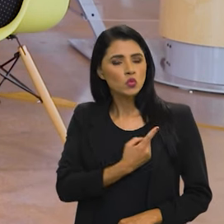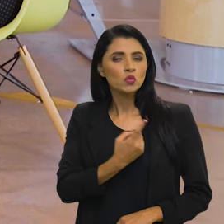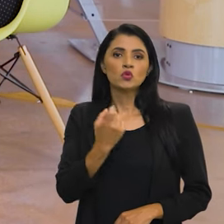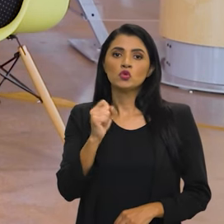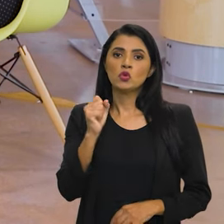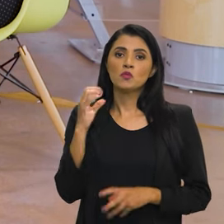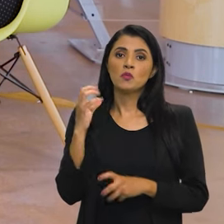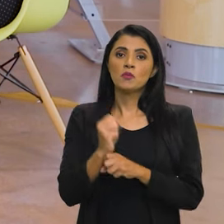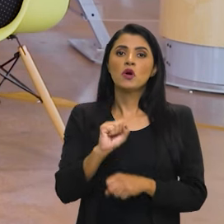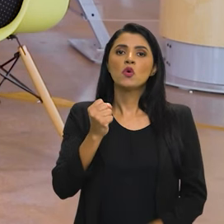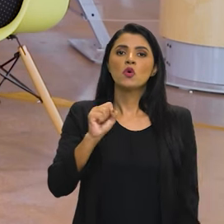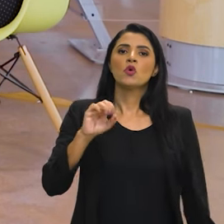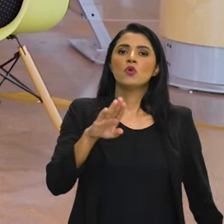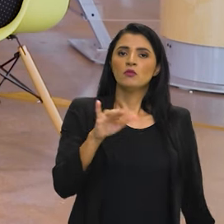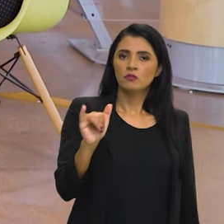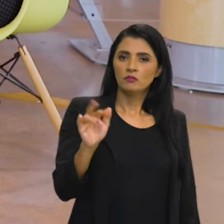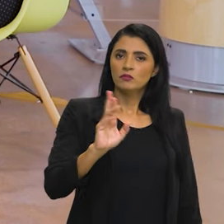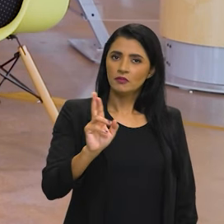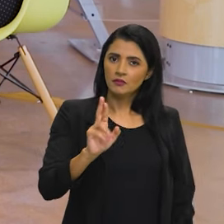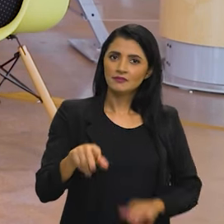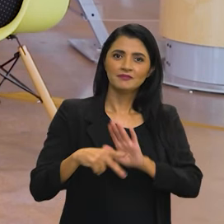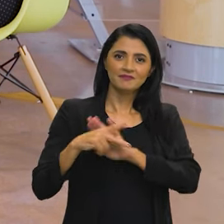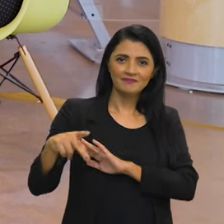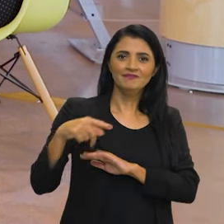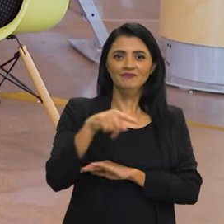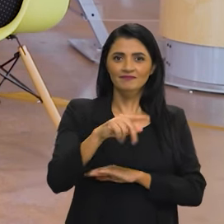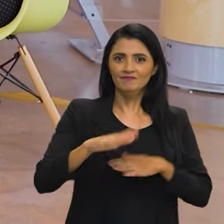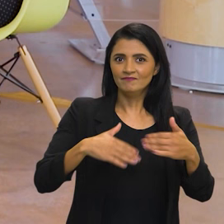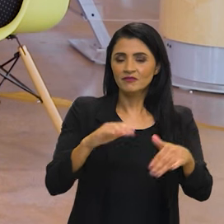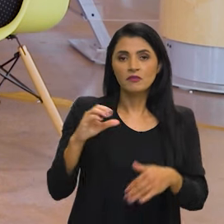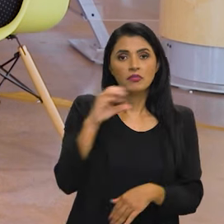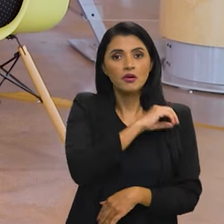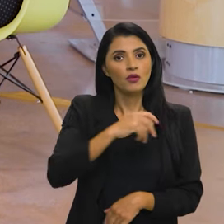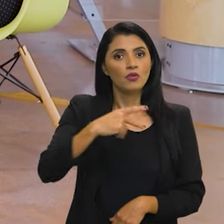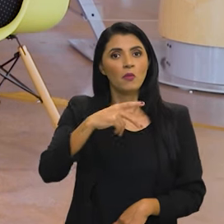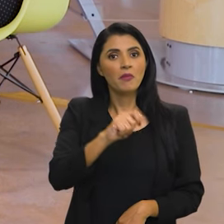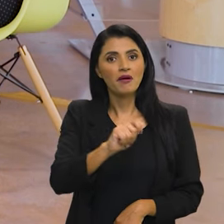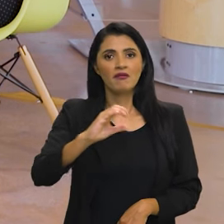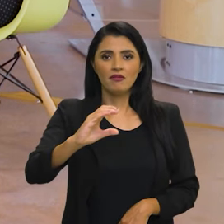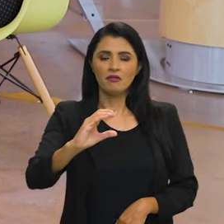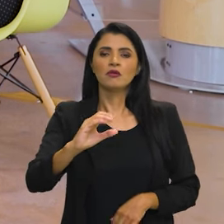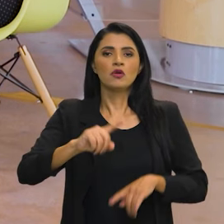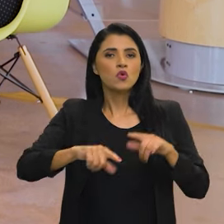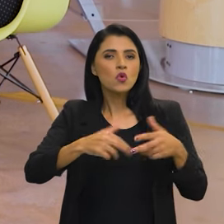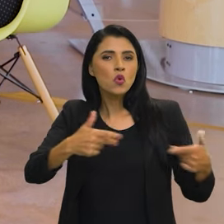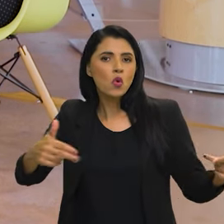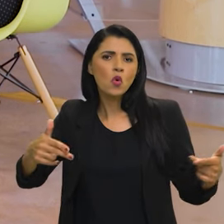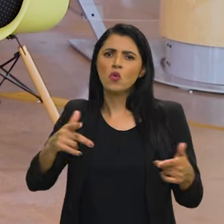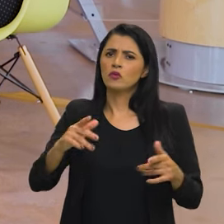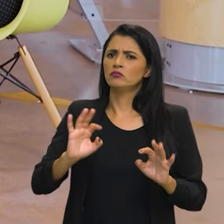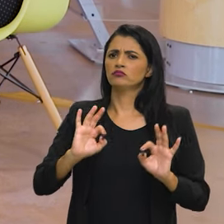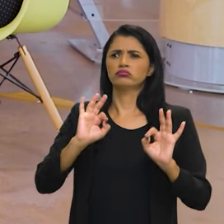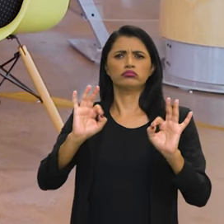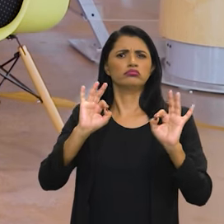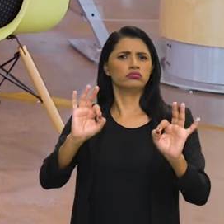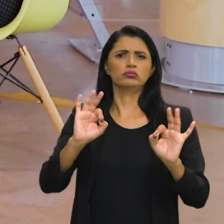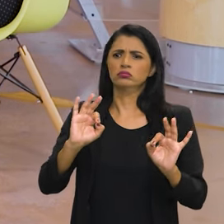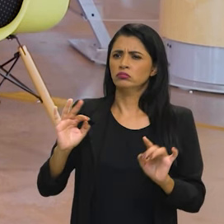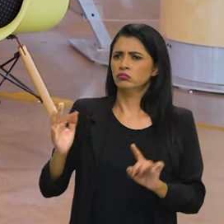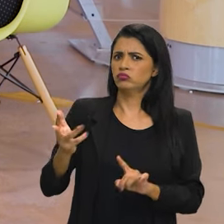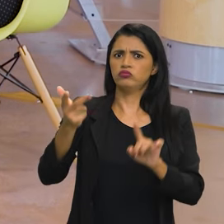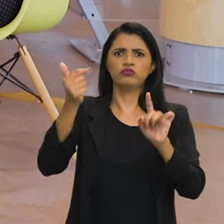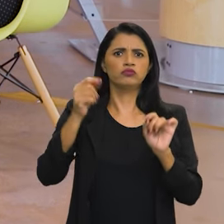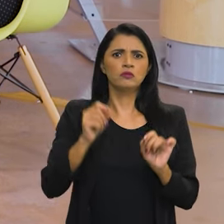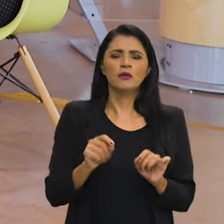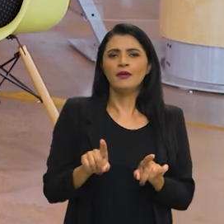São 8 bilhões de reais, que são do Plano de Aceleração do Crescimento, com equipamentos muito sofisticados, de